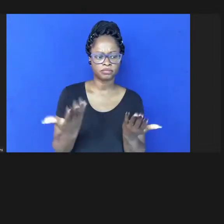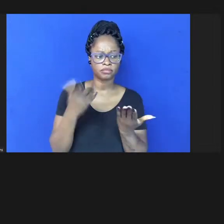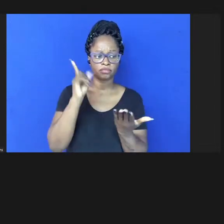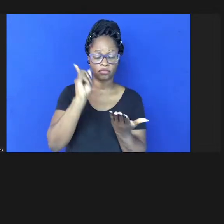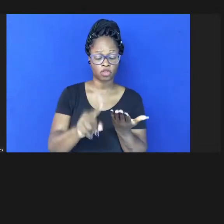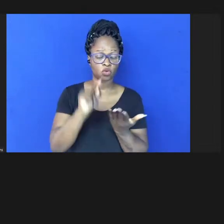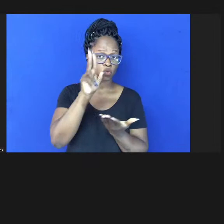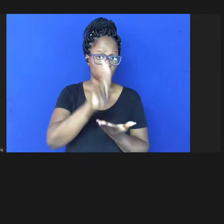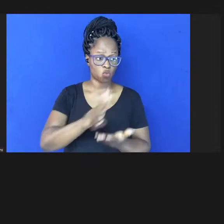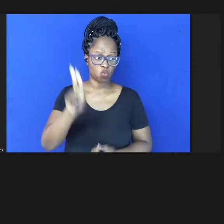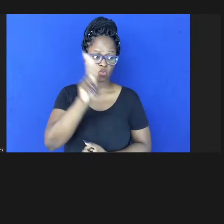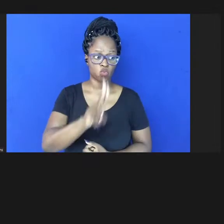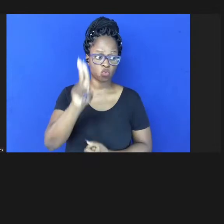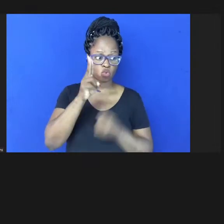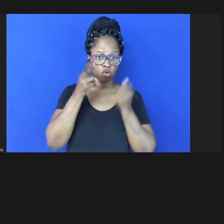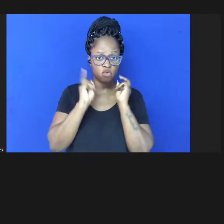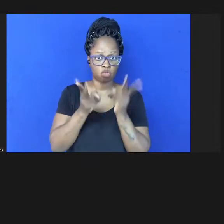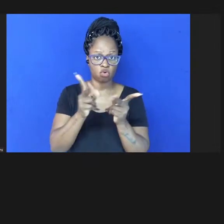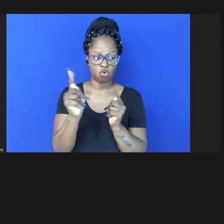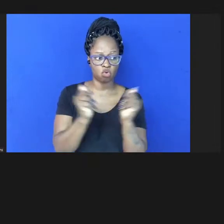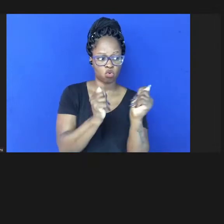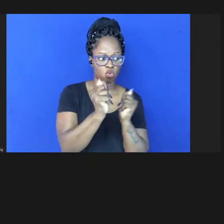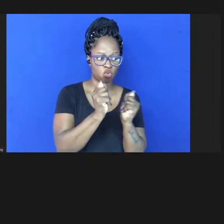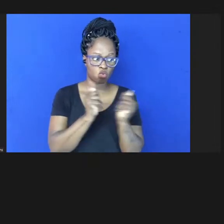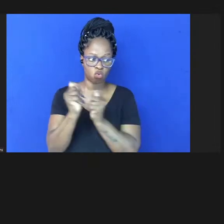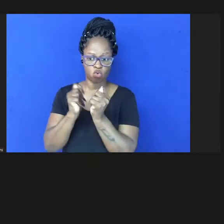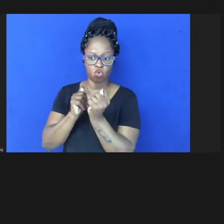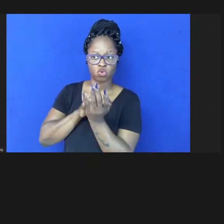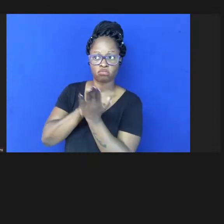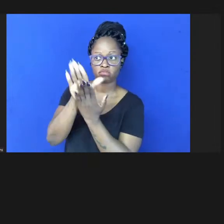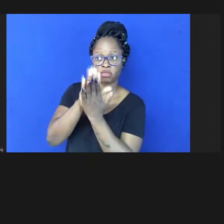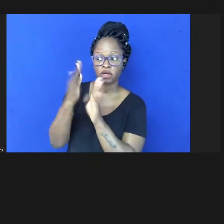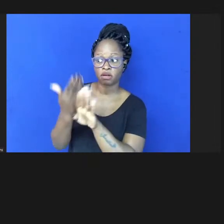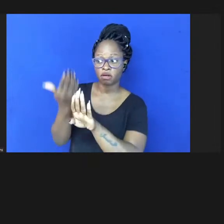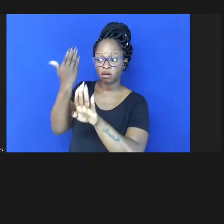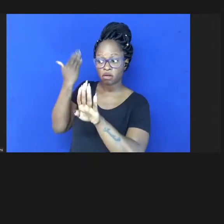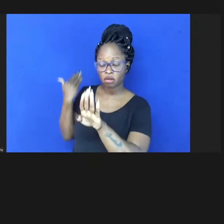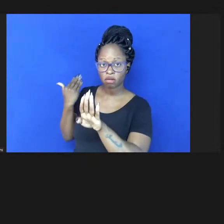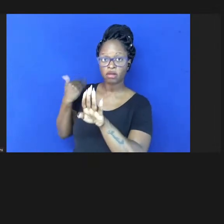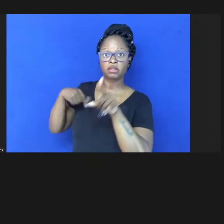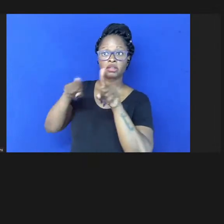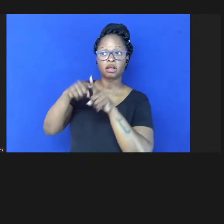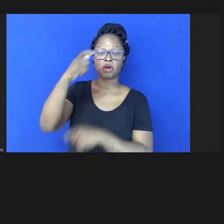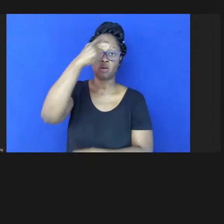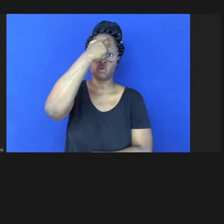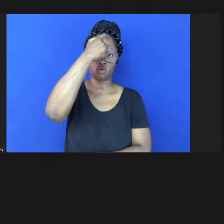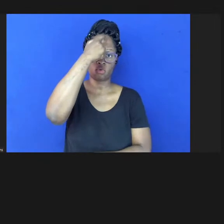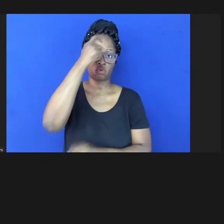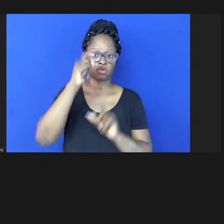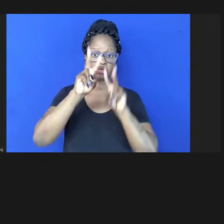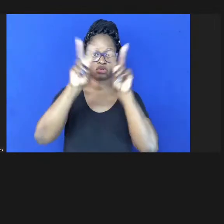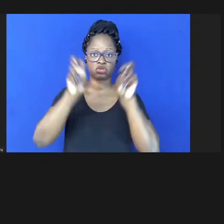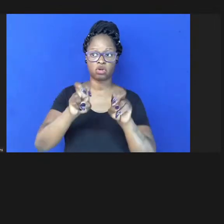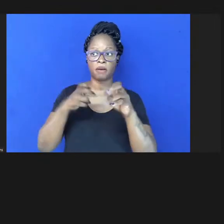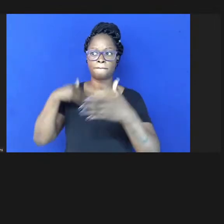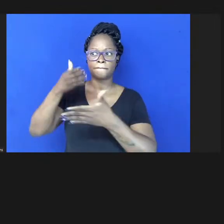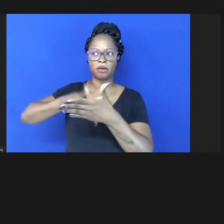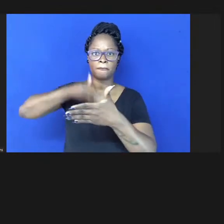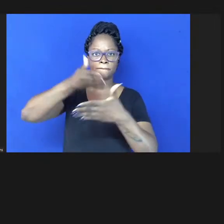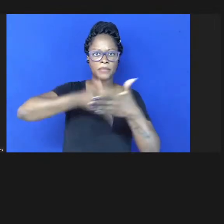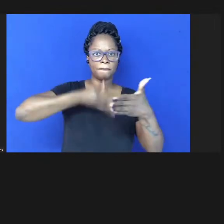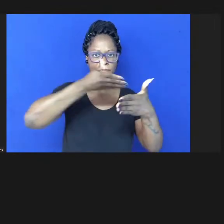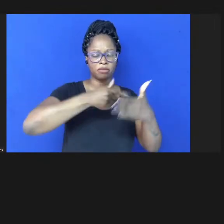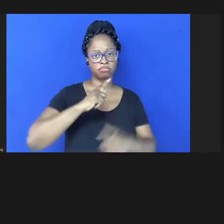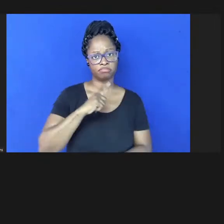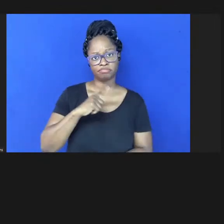uso controlado da pré-publicação e a conscientização em relação às suas limitações um